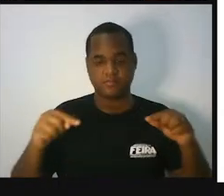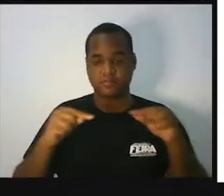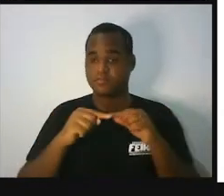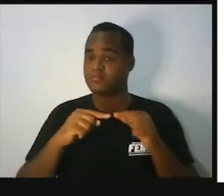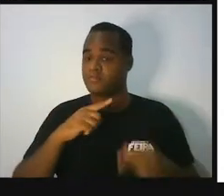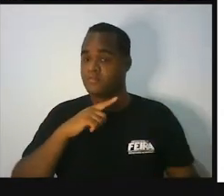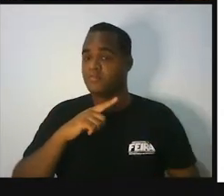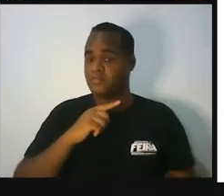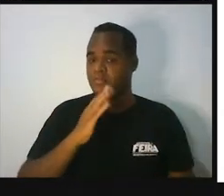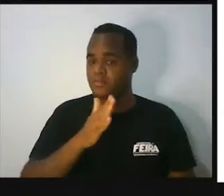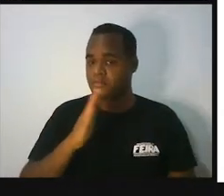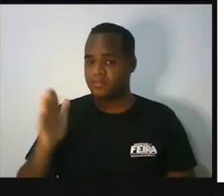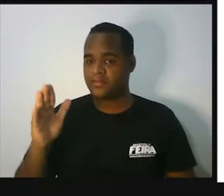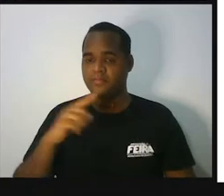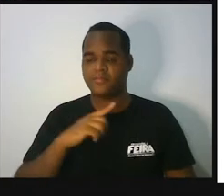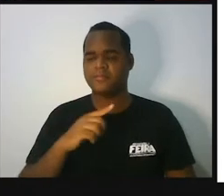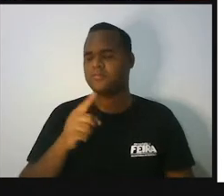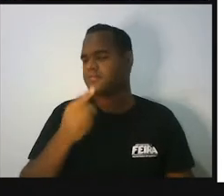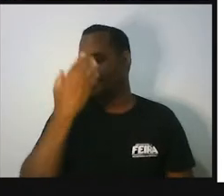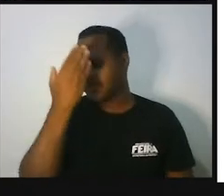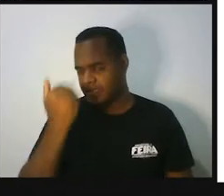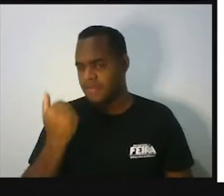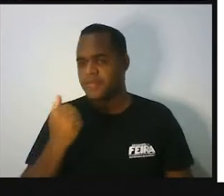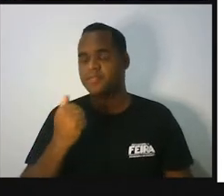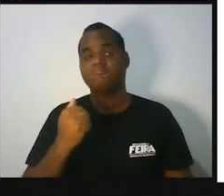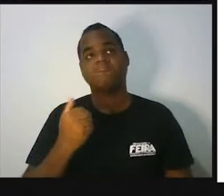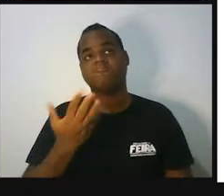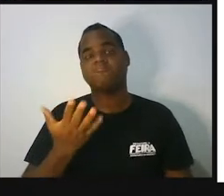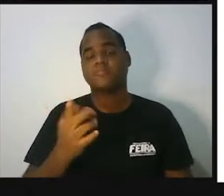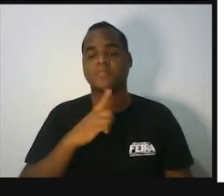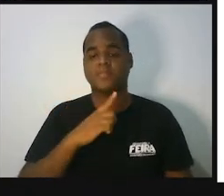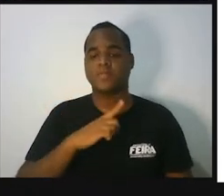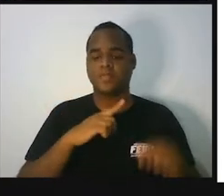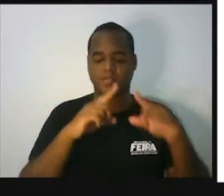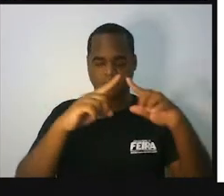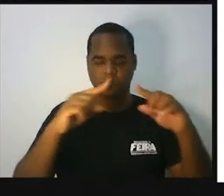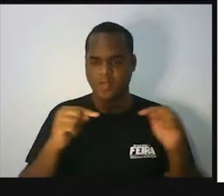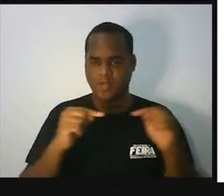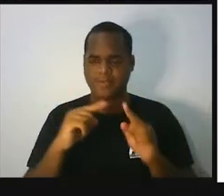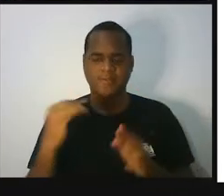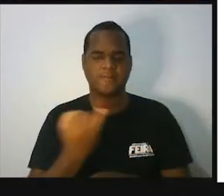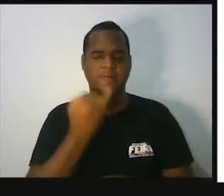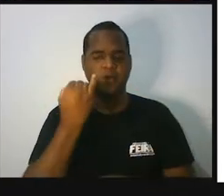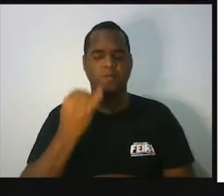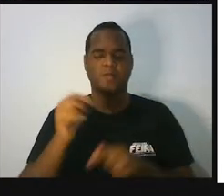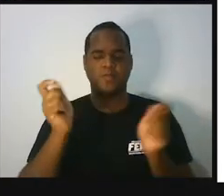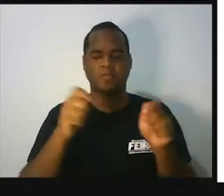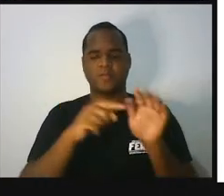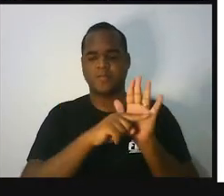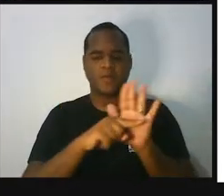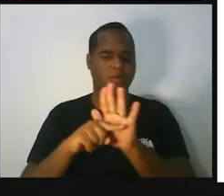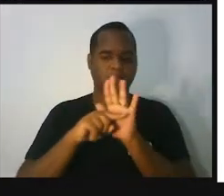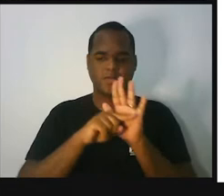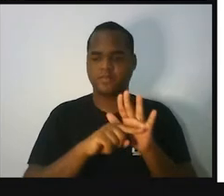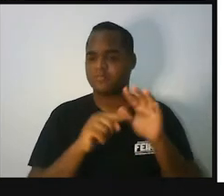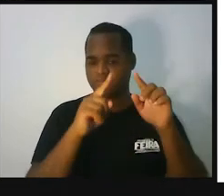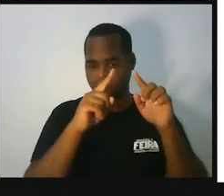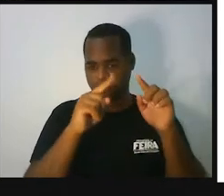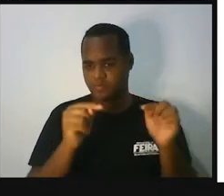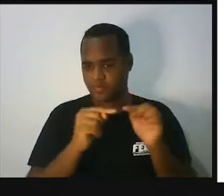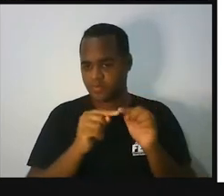Você sabe o quanto o triângulo é importante para a geometria plana?